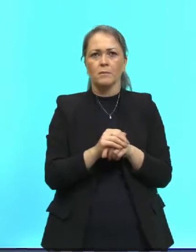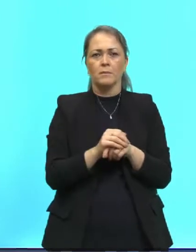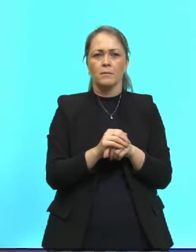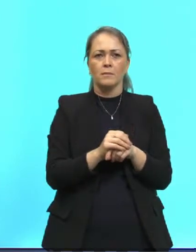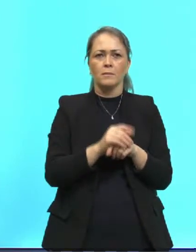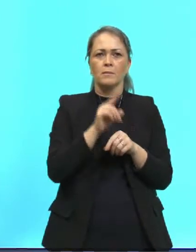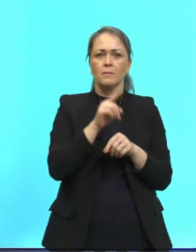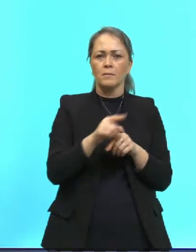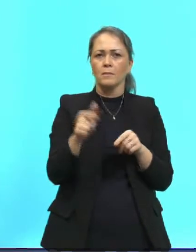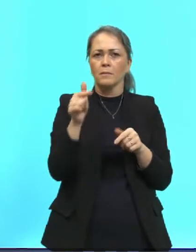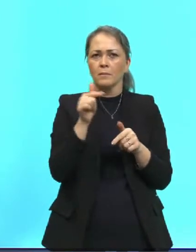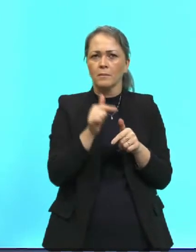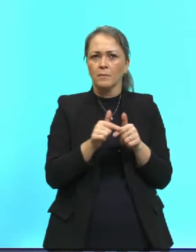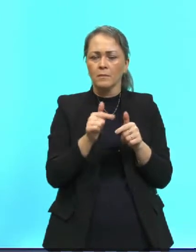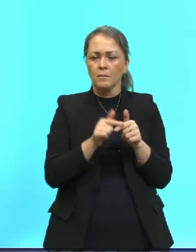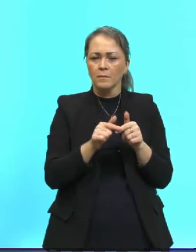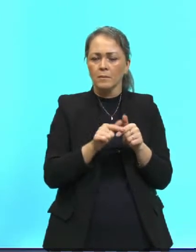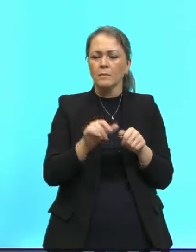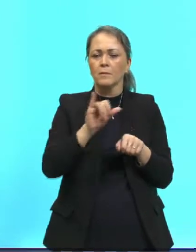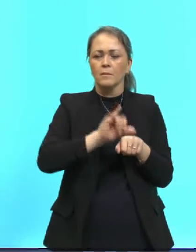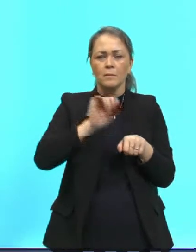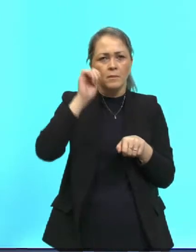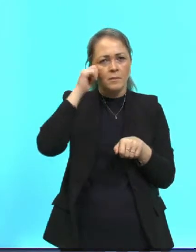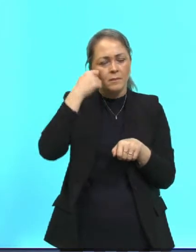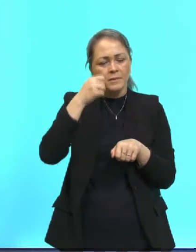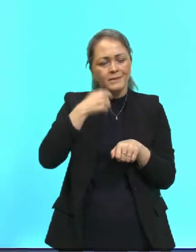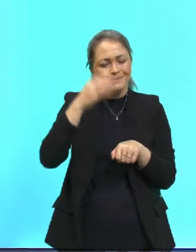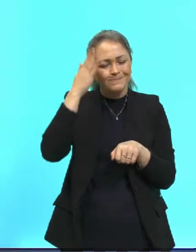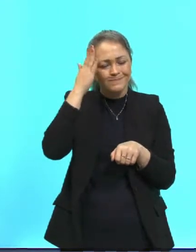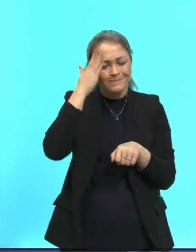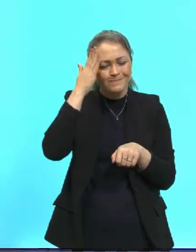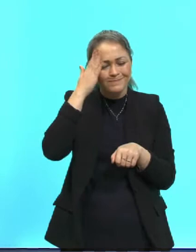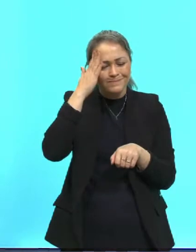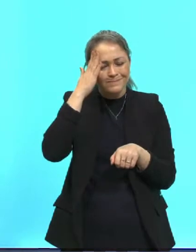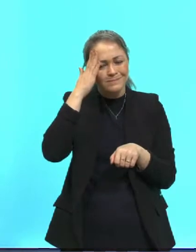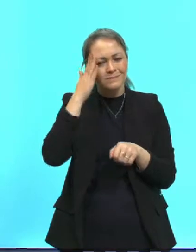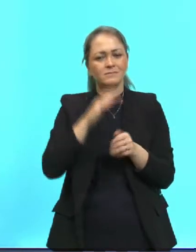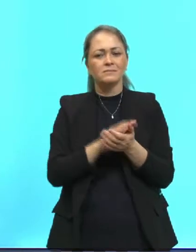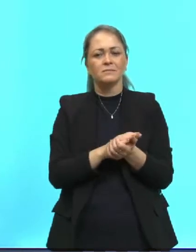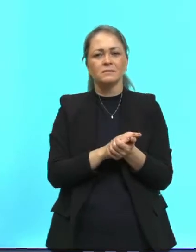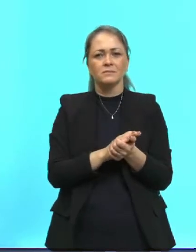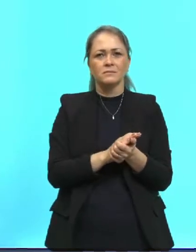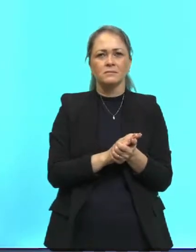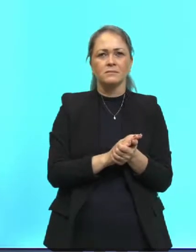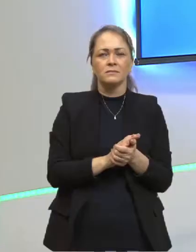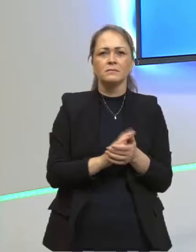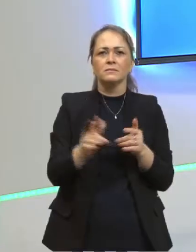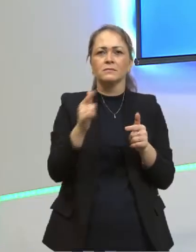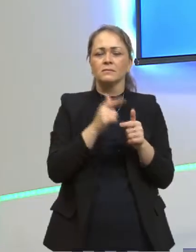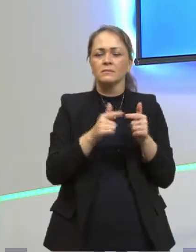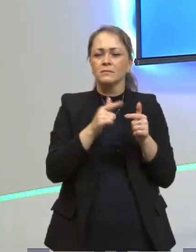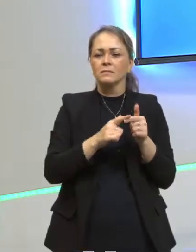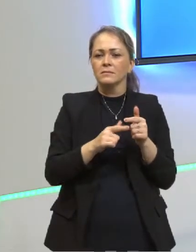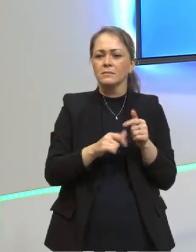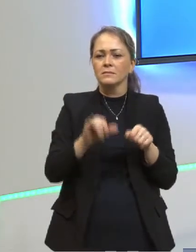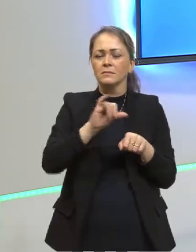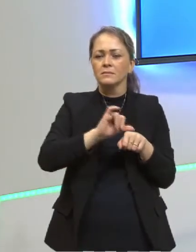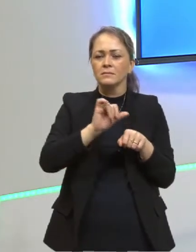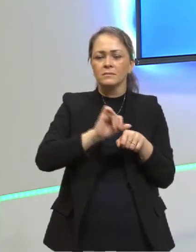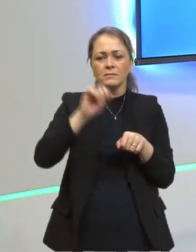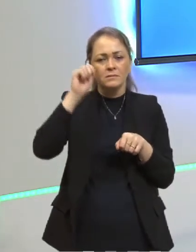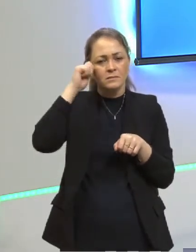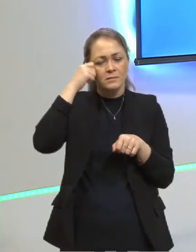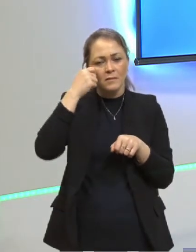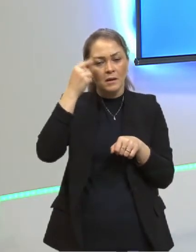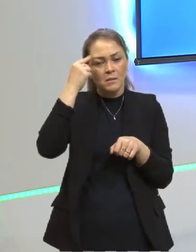Esse problema do corpo negro e você deve memorizar. Anota isso. O problema do corpo negro, a idealização dele,